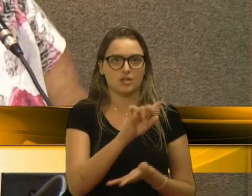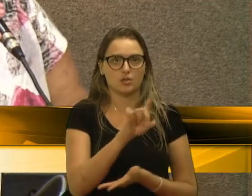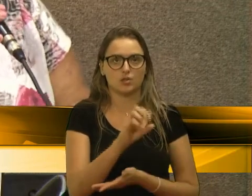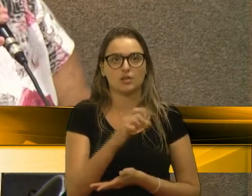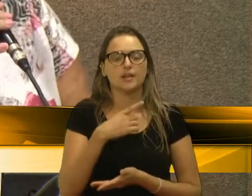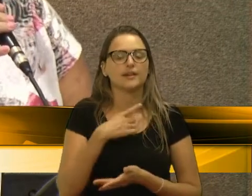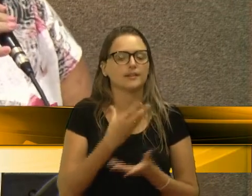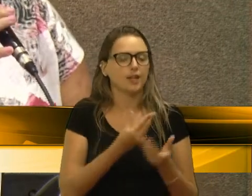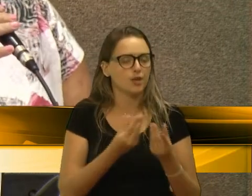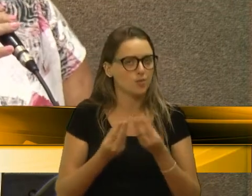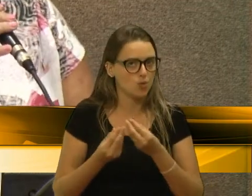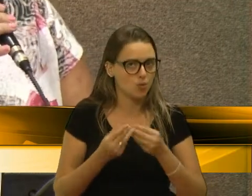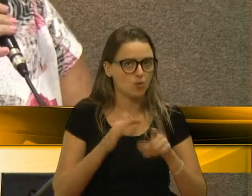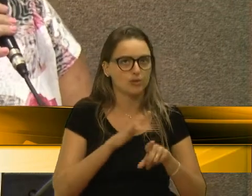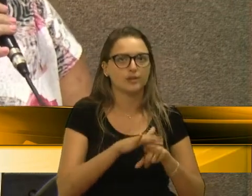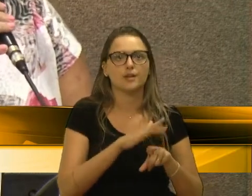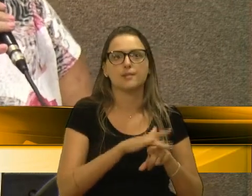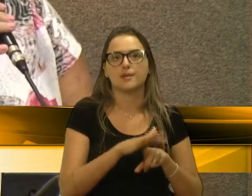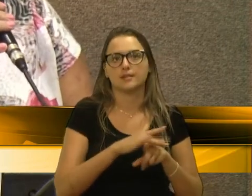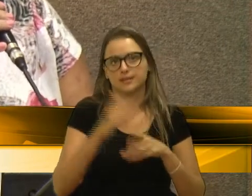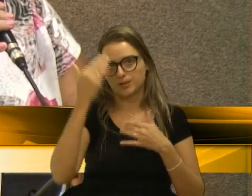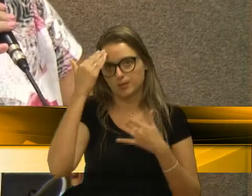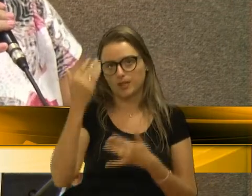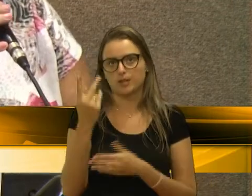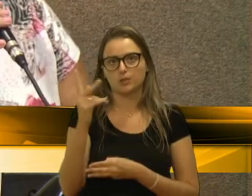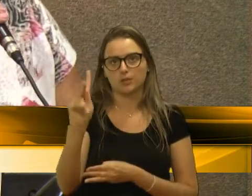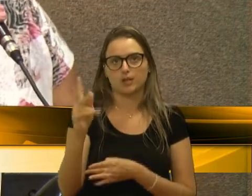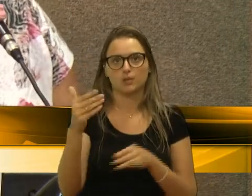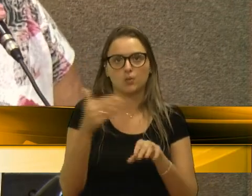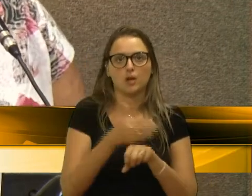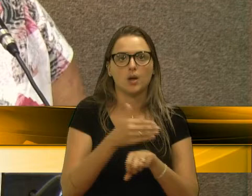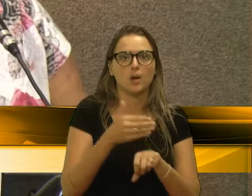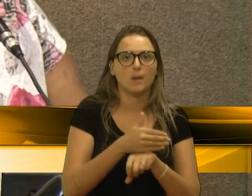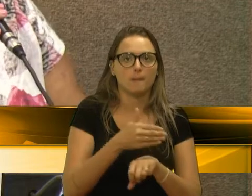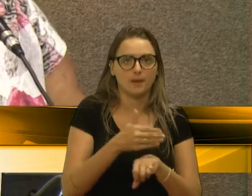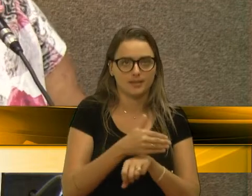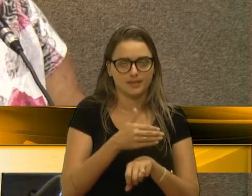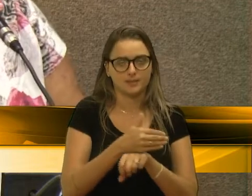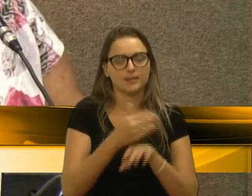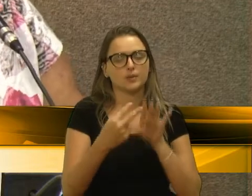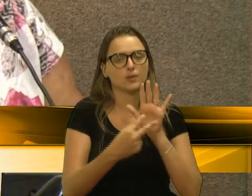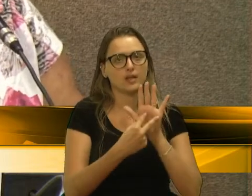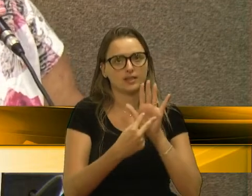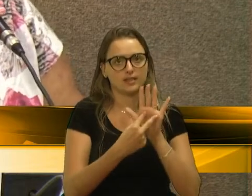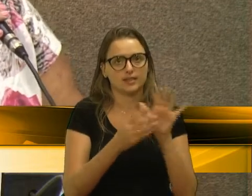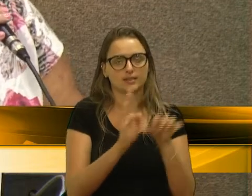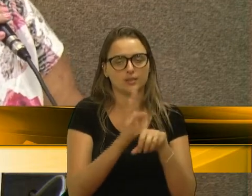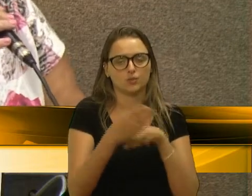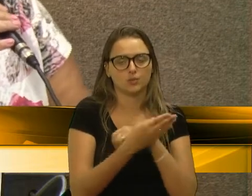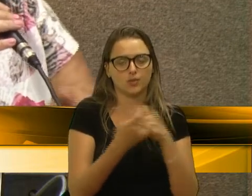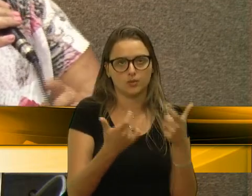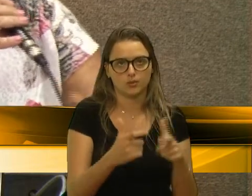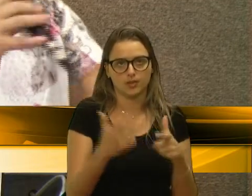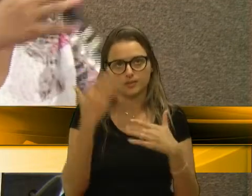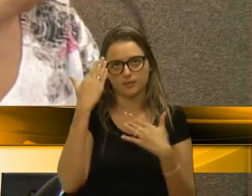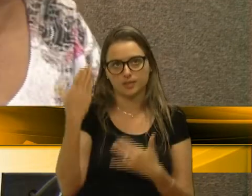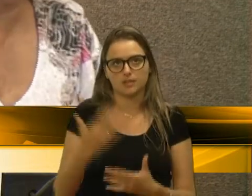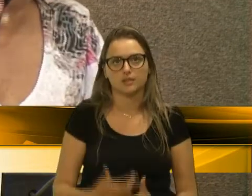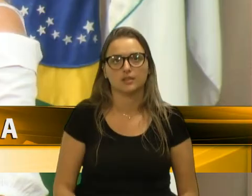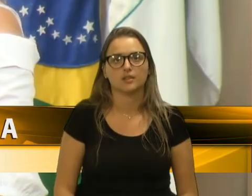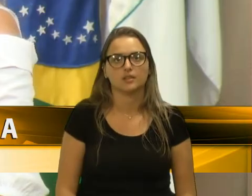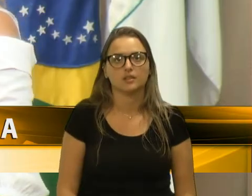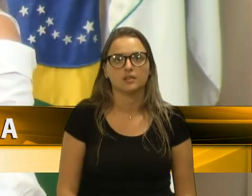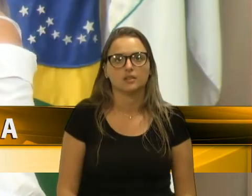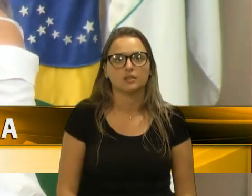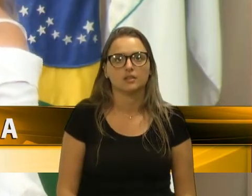grande mesmo, não é? E agradeço a senhora também por estar dando uma atenção àquele local. Muito obrigada. Imagina,